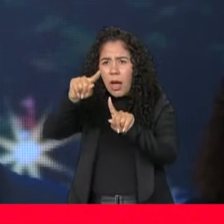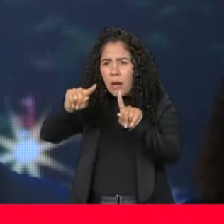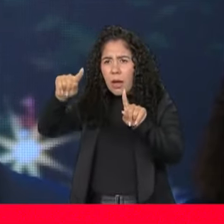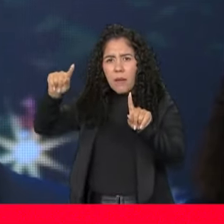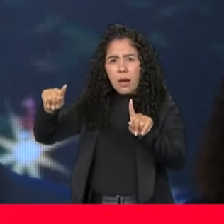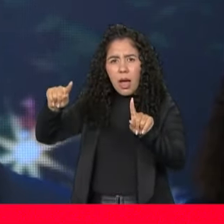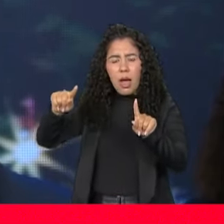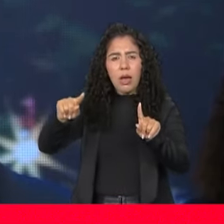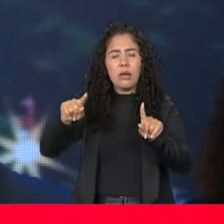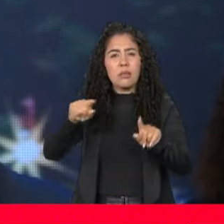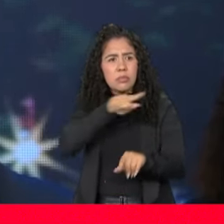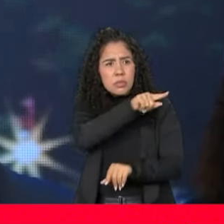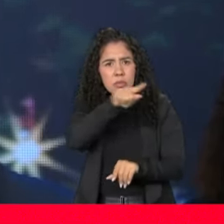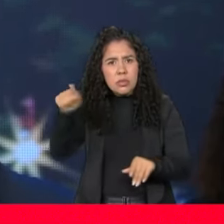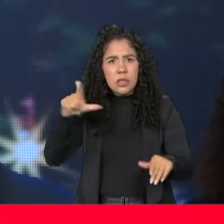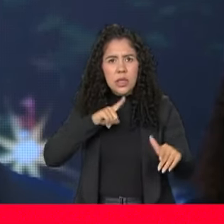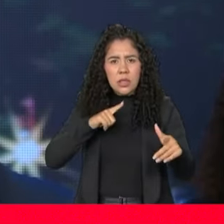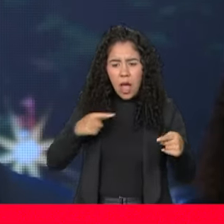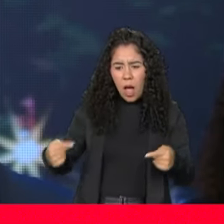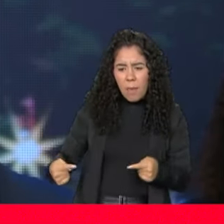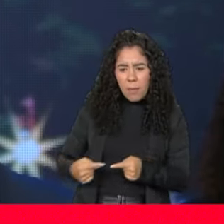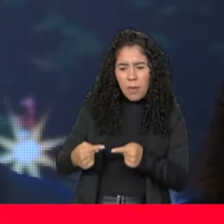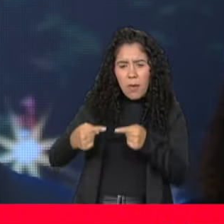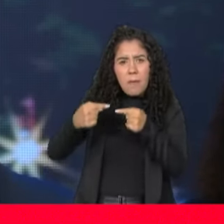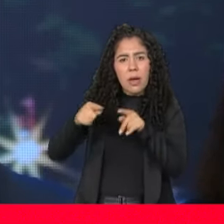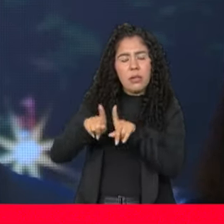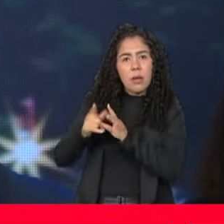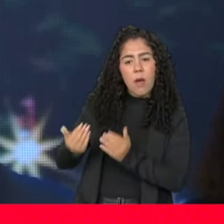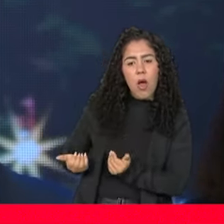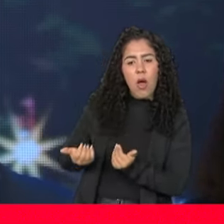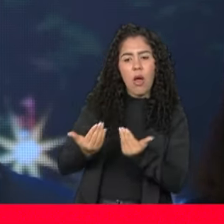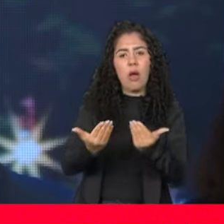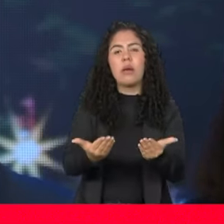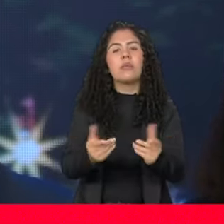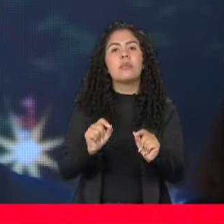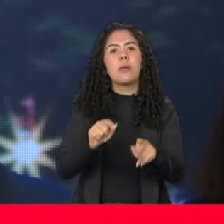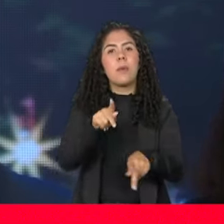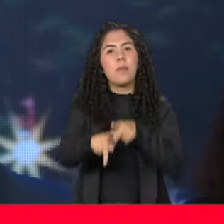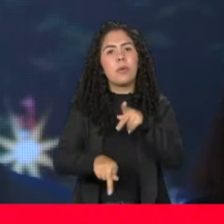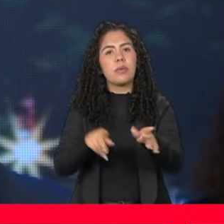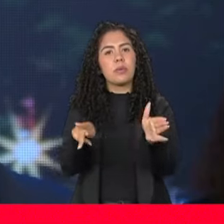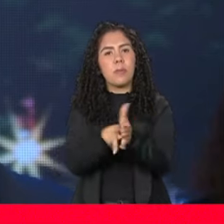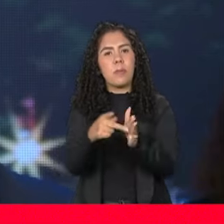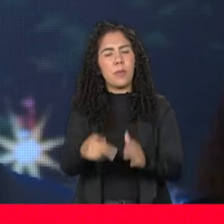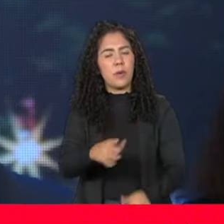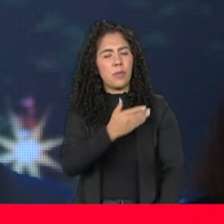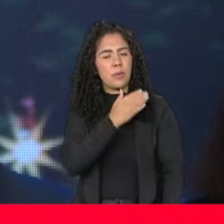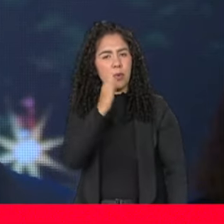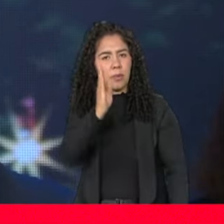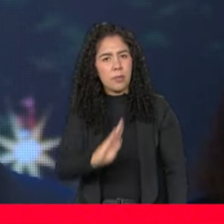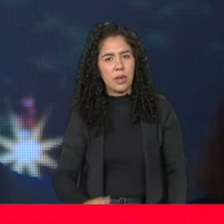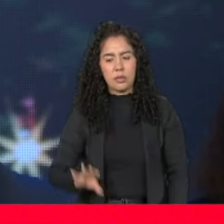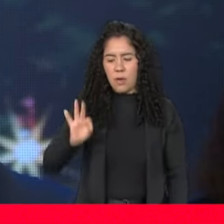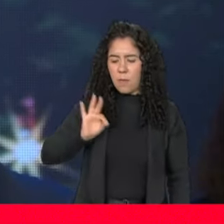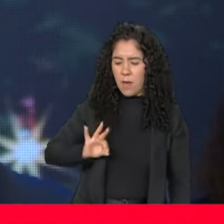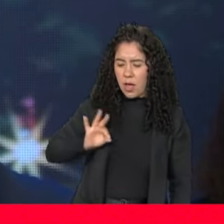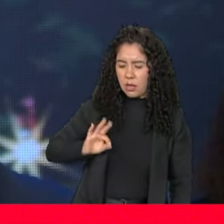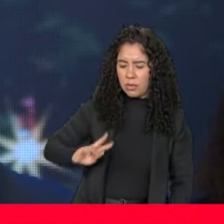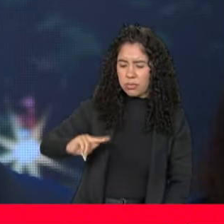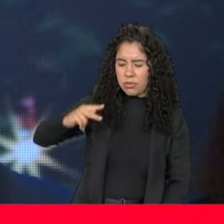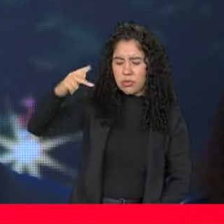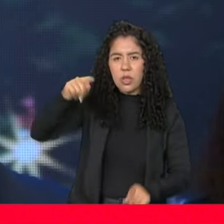propiciando à população brasileira uma renda maior do trabalhador, um lucro mais estável para o